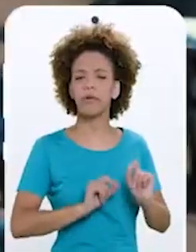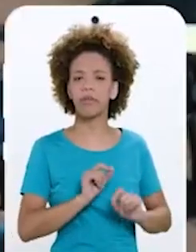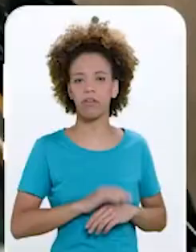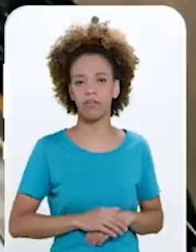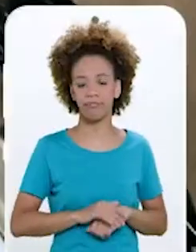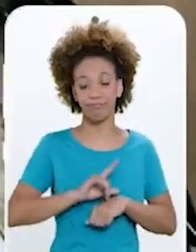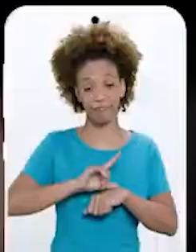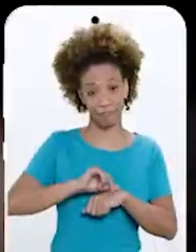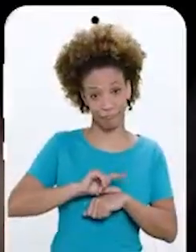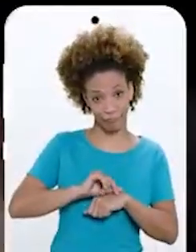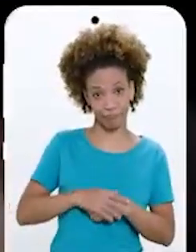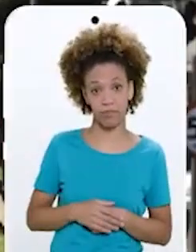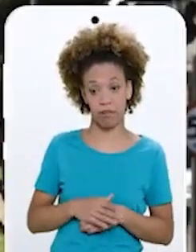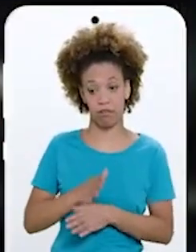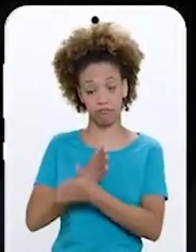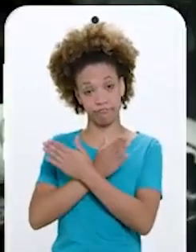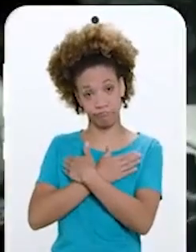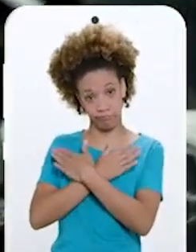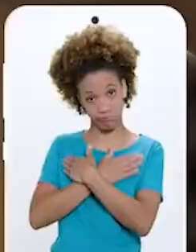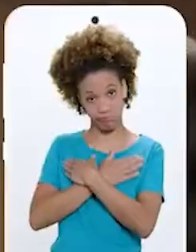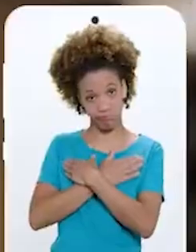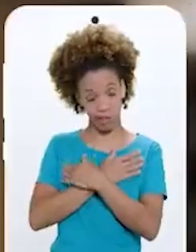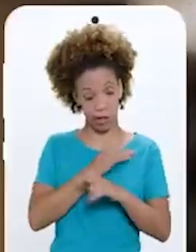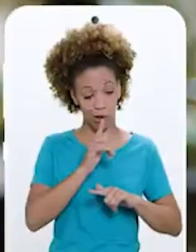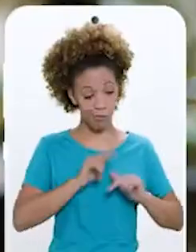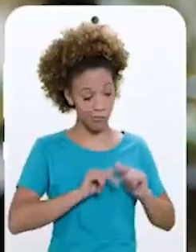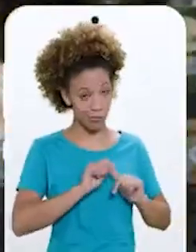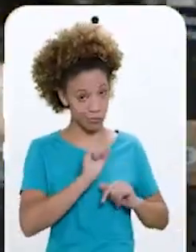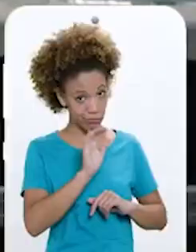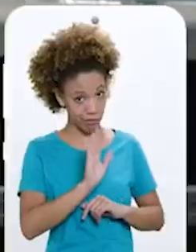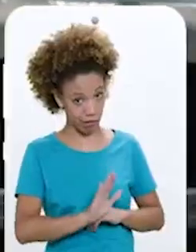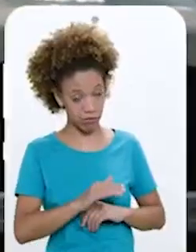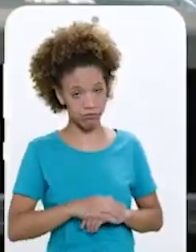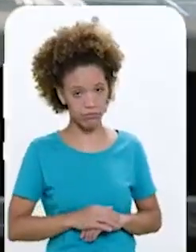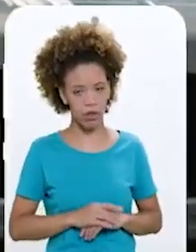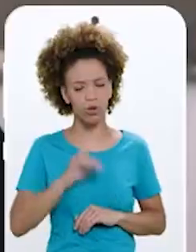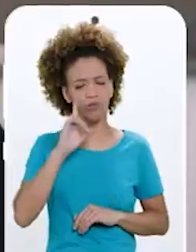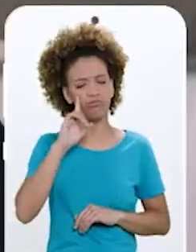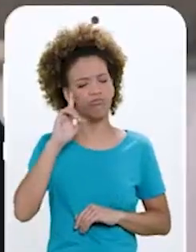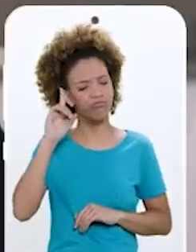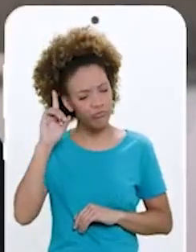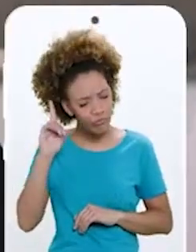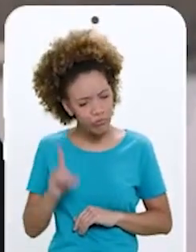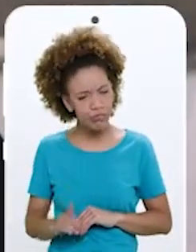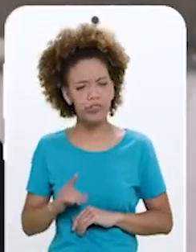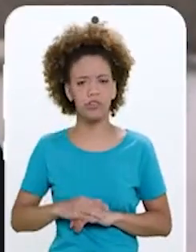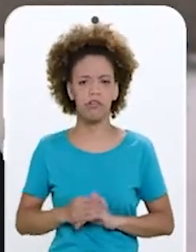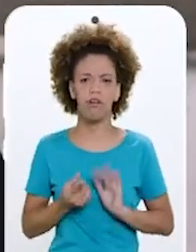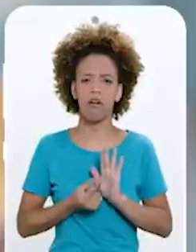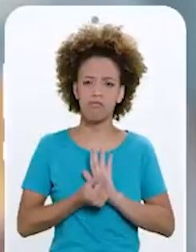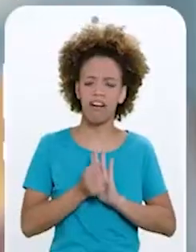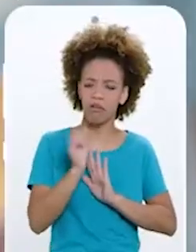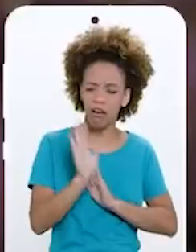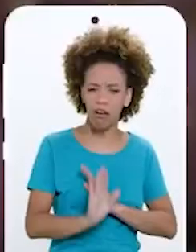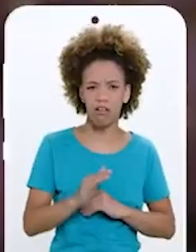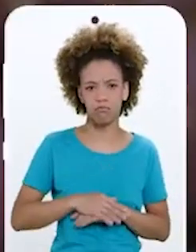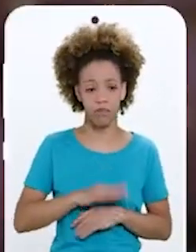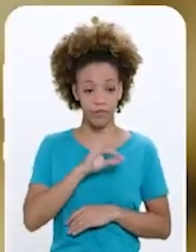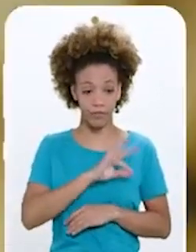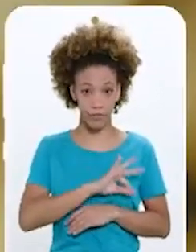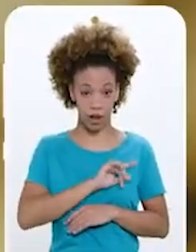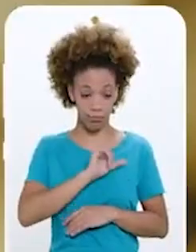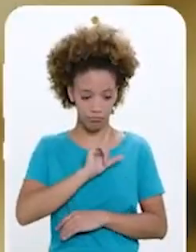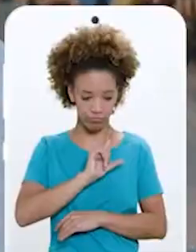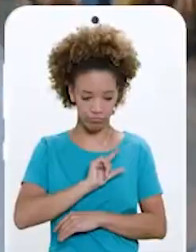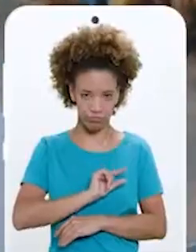Resultado Atraso Desemprego E produtos caros Todo dia aumenta as coisas Salário